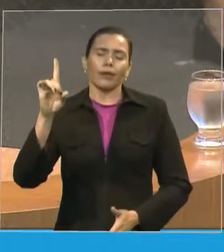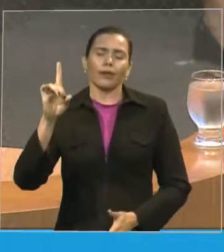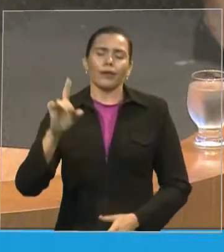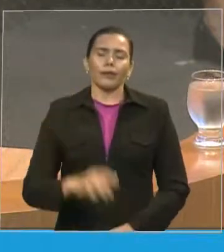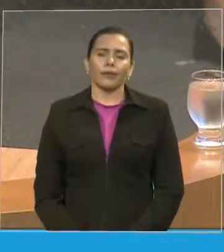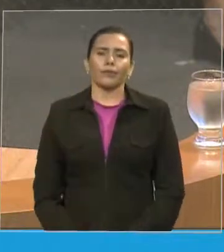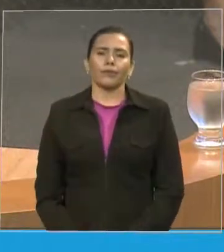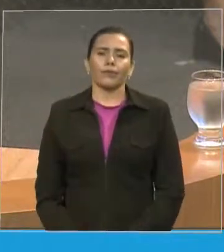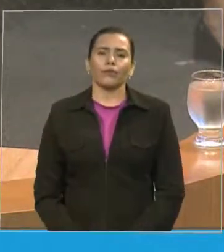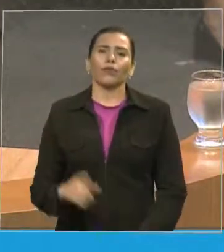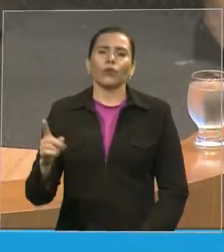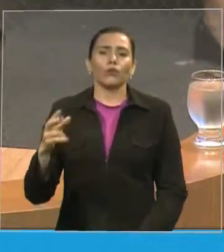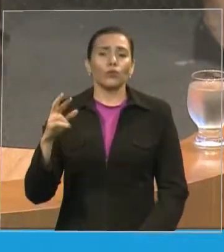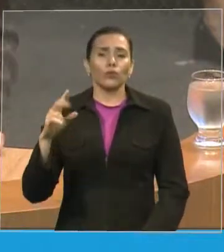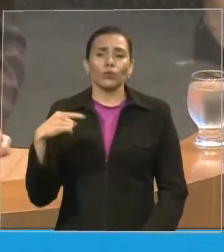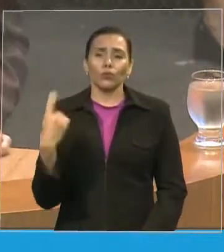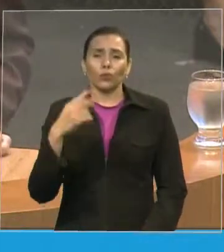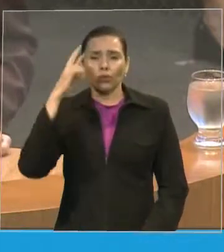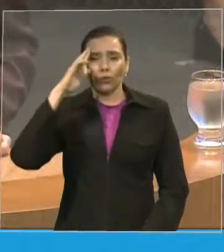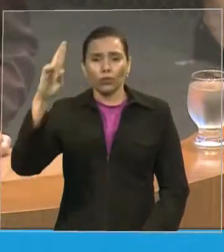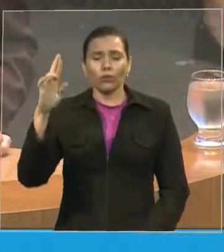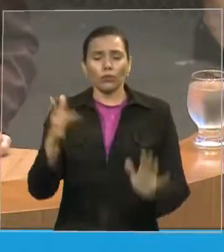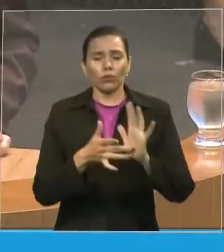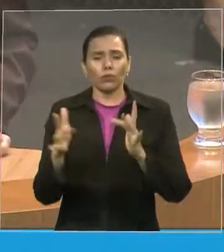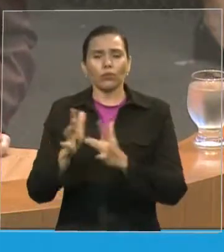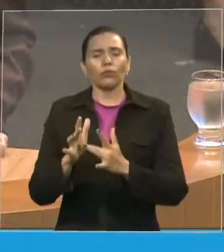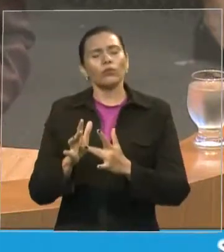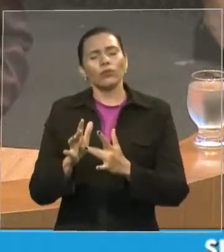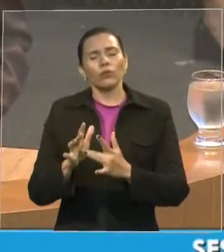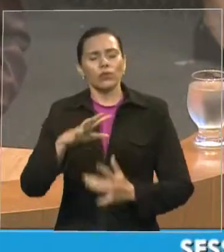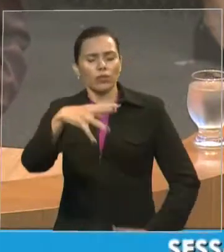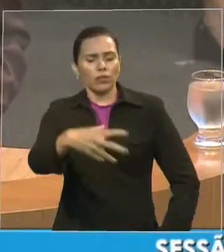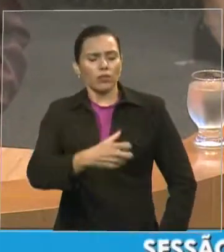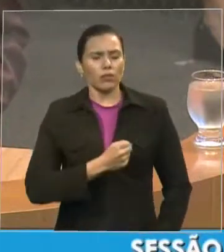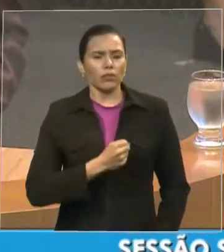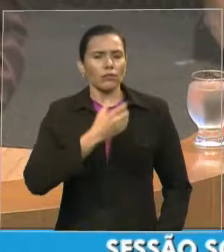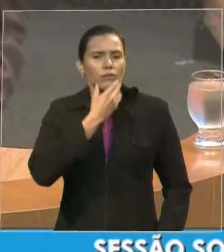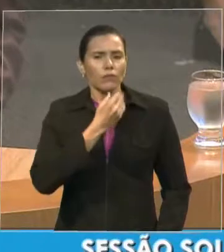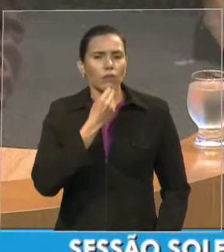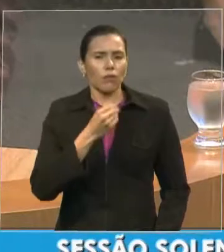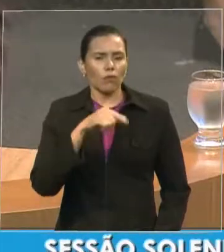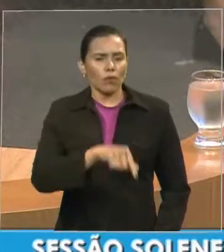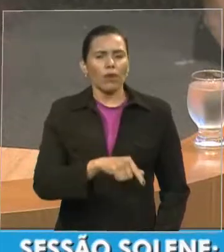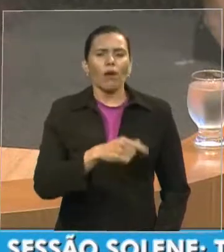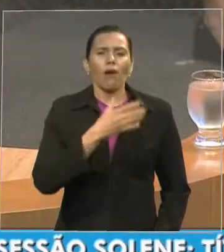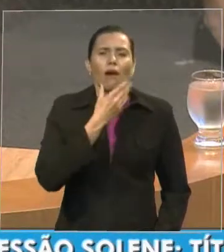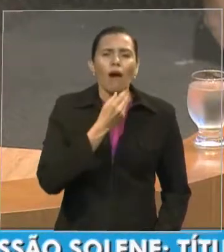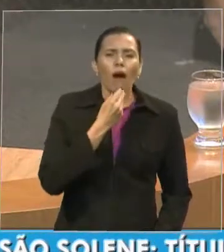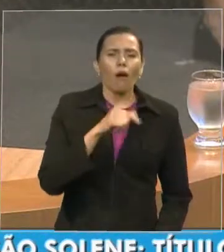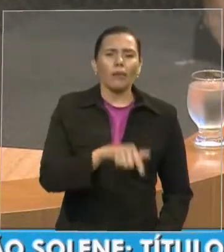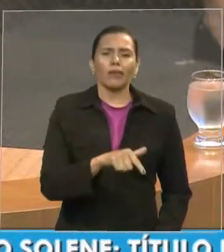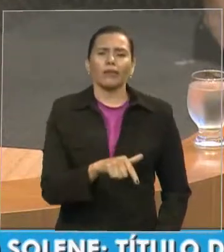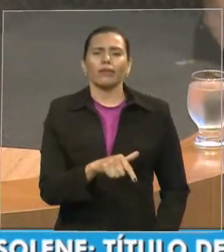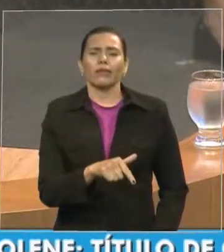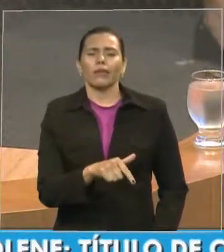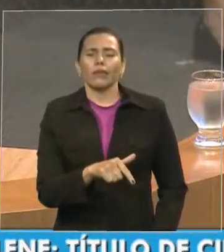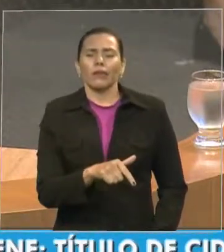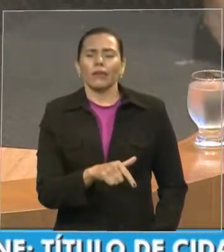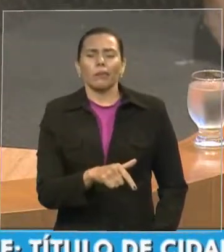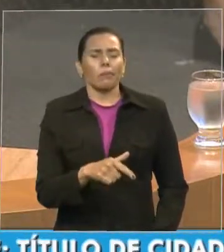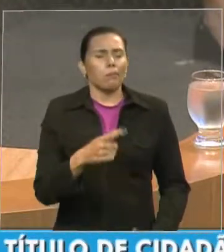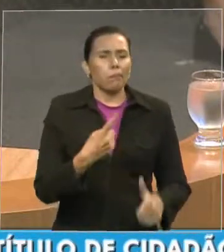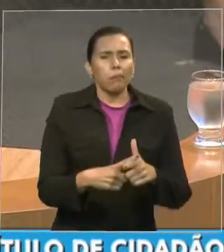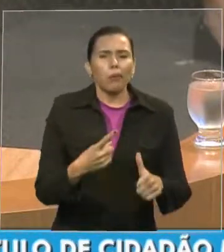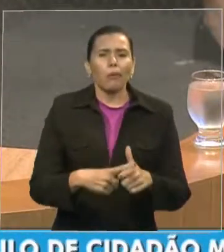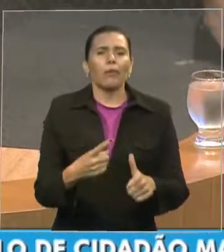o homem que tira muitas pessoas muitas vezes que estão dando trabalho para a